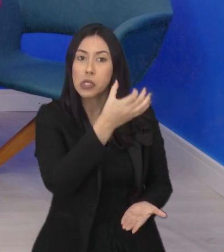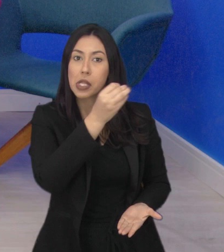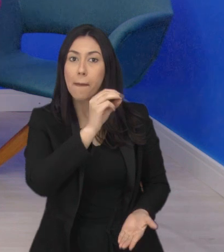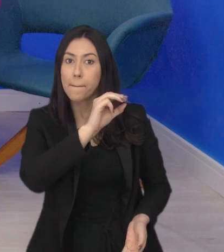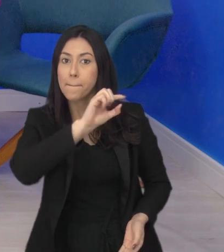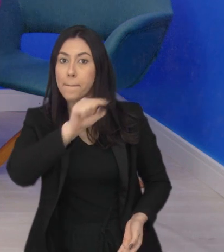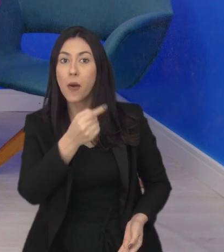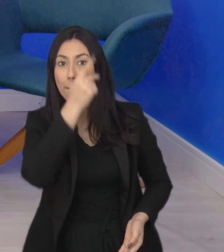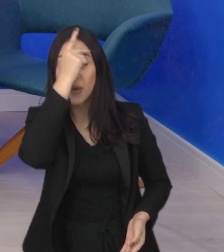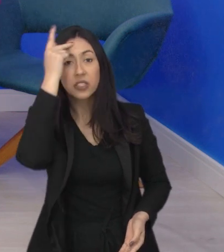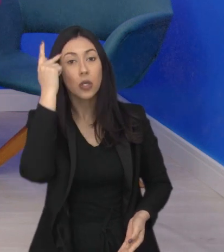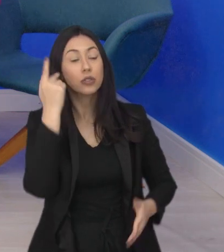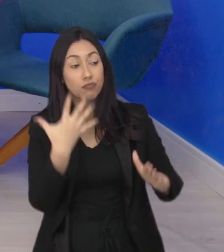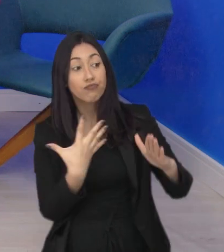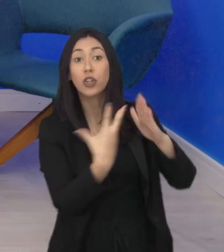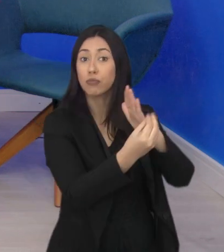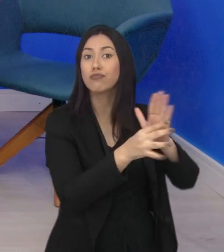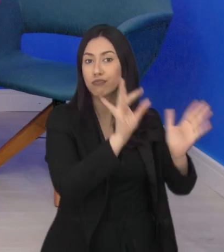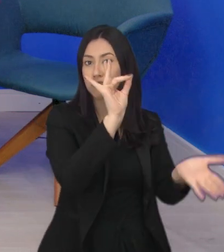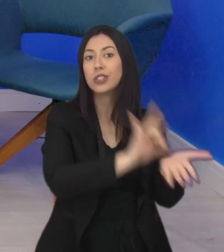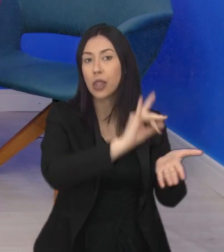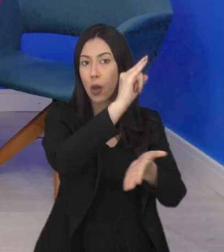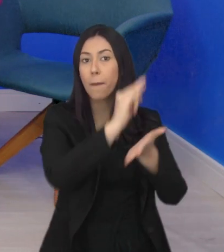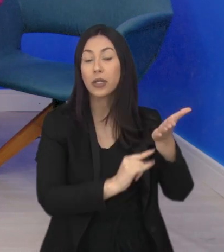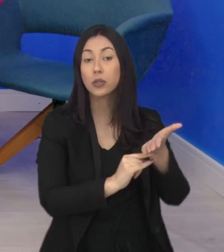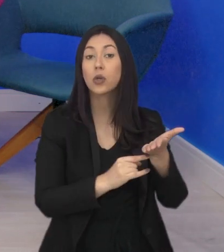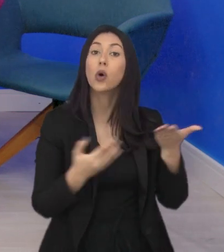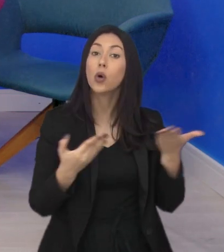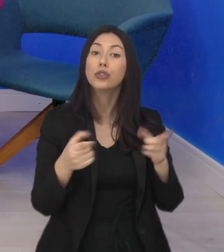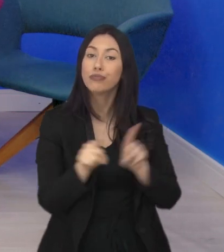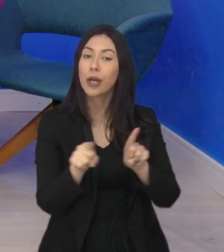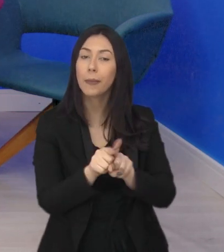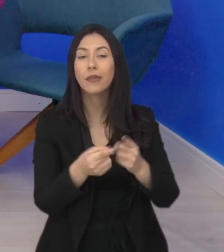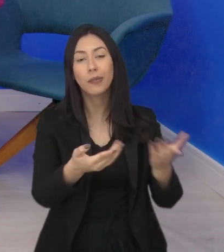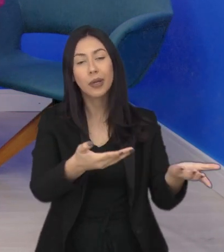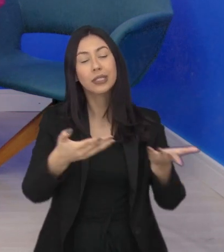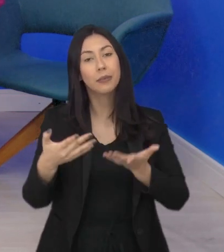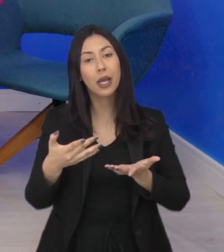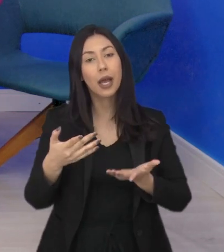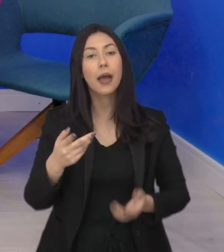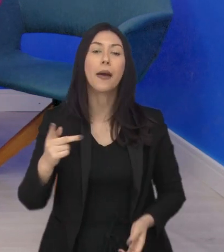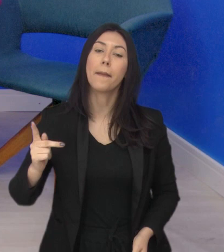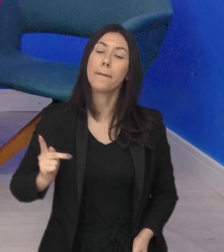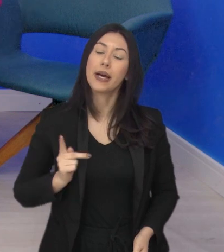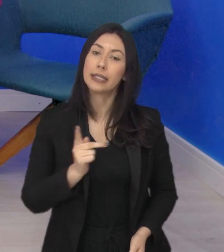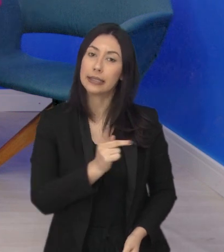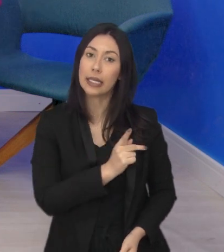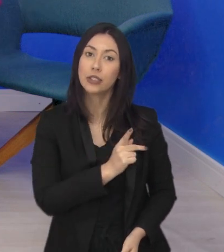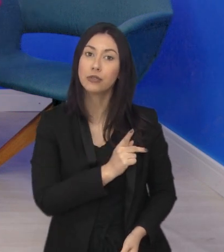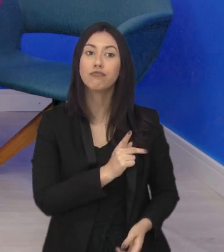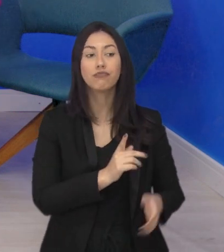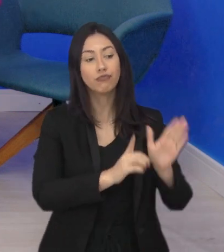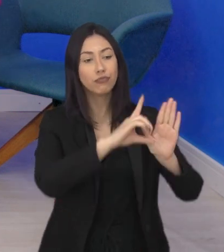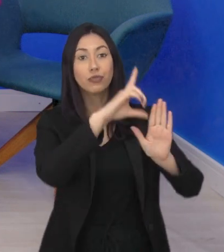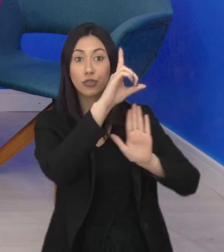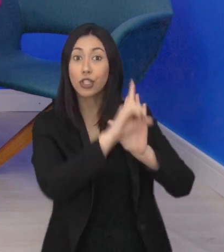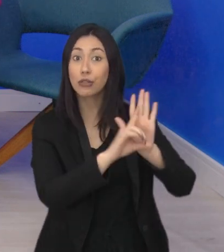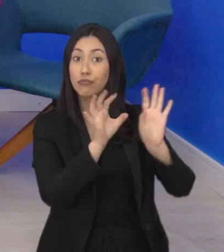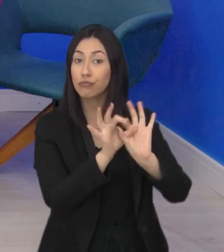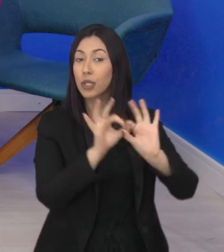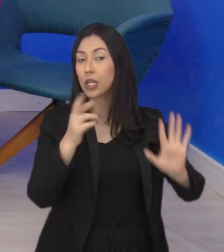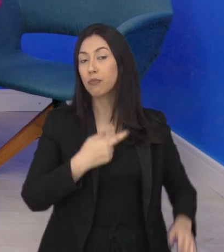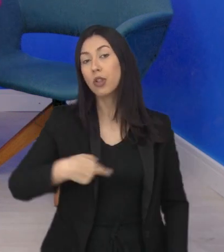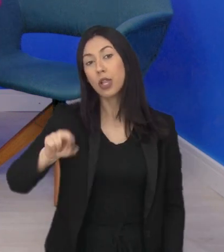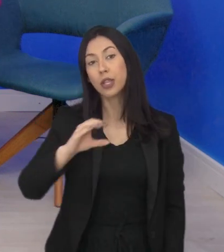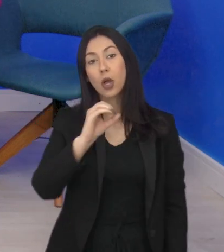reconhecidas como refugiadas. Teremos aqui no estúdio a presidente da Comissão de Direitos e Liberdade Religiosa